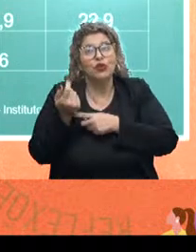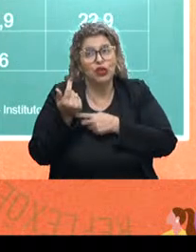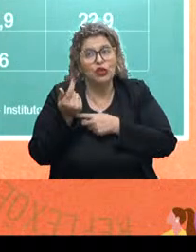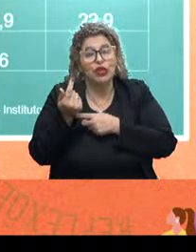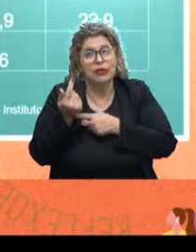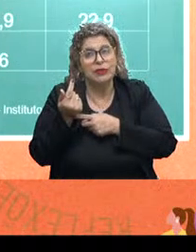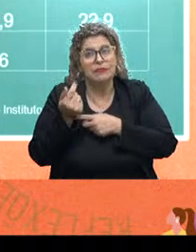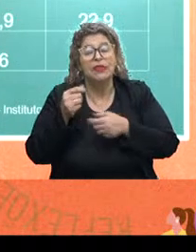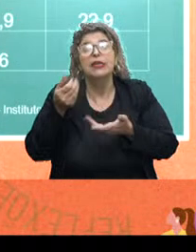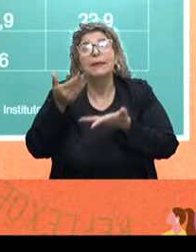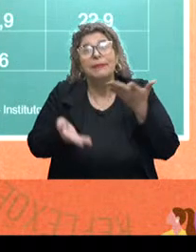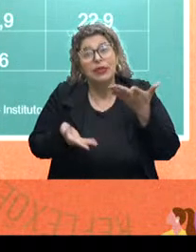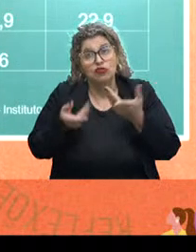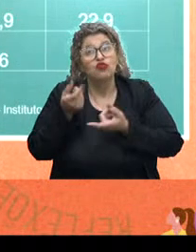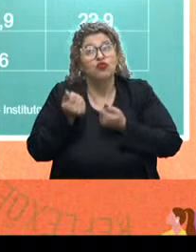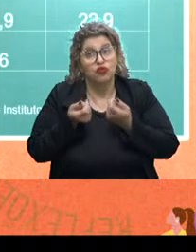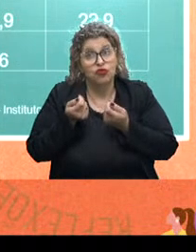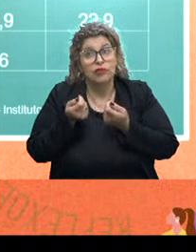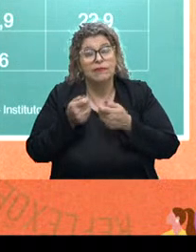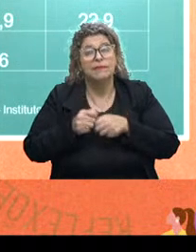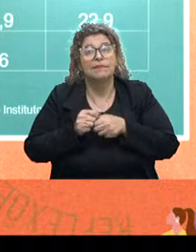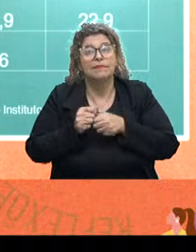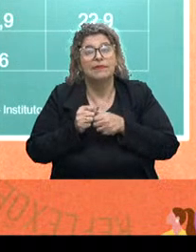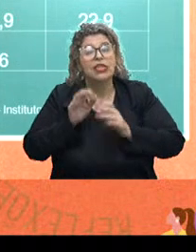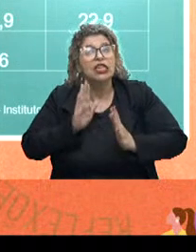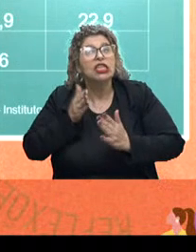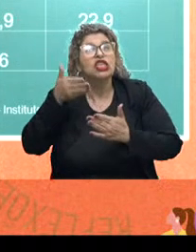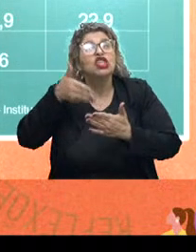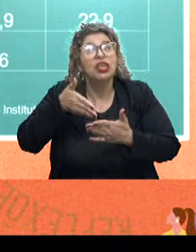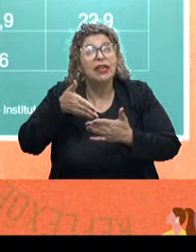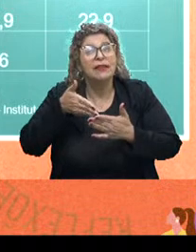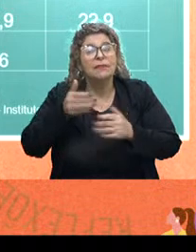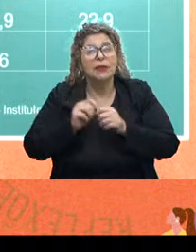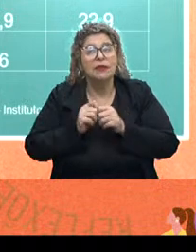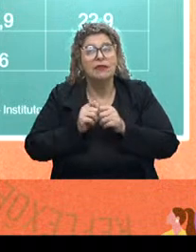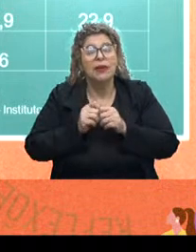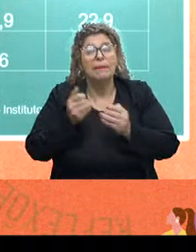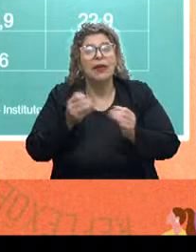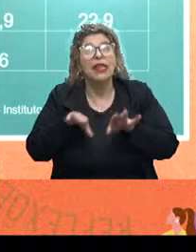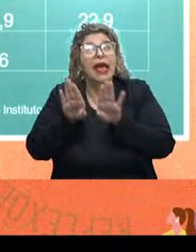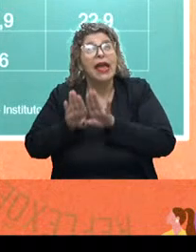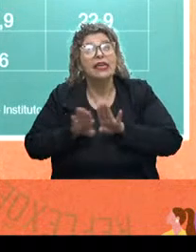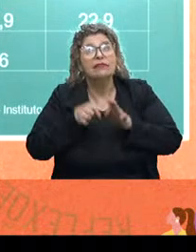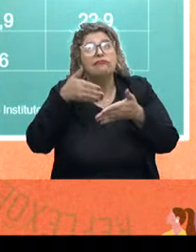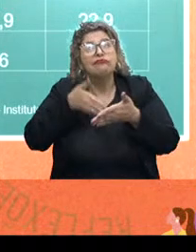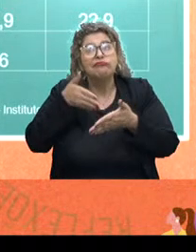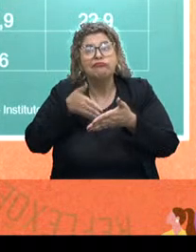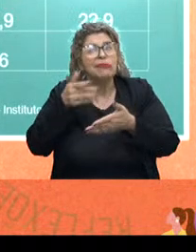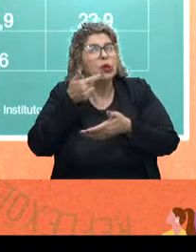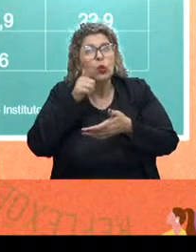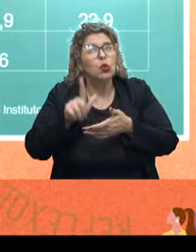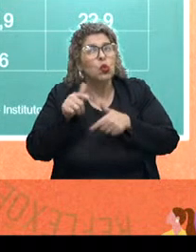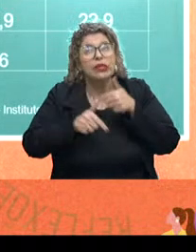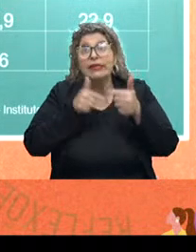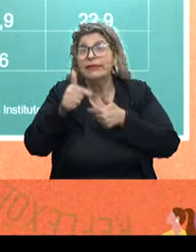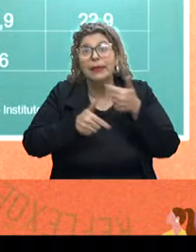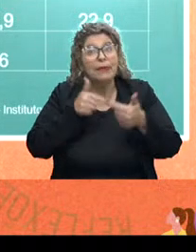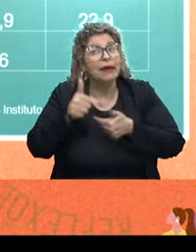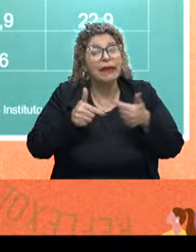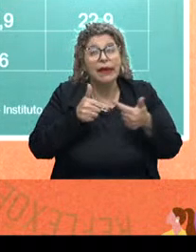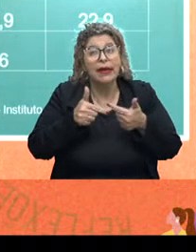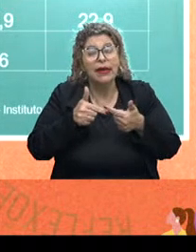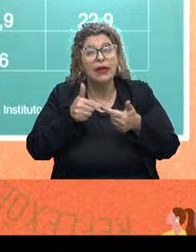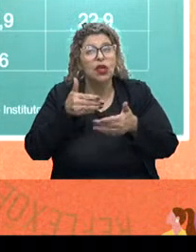Essa perda de renda, ela vem, direta ou indiretamente, pelas medidas restritivas. Uns não conseguiram trabalhar, não